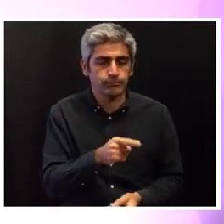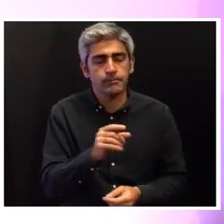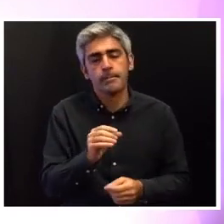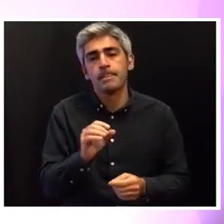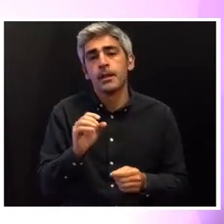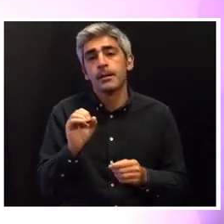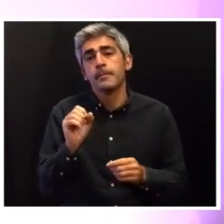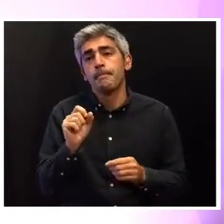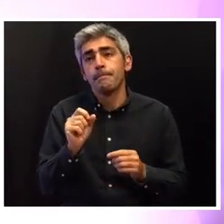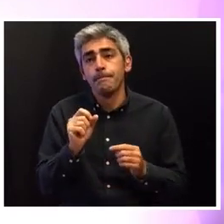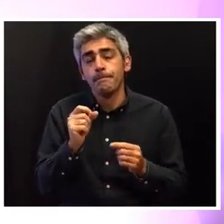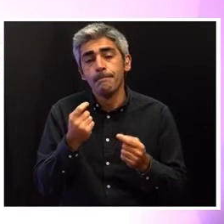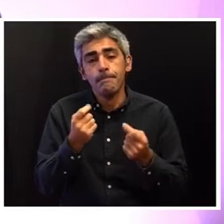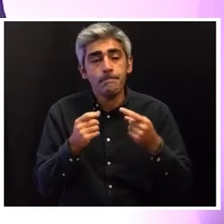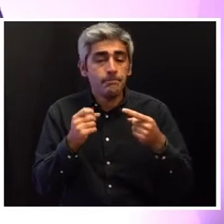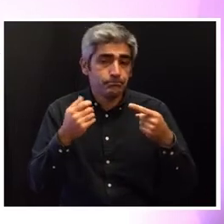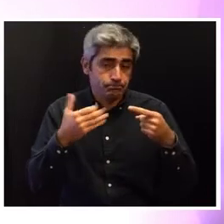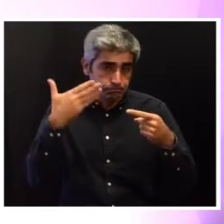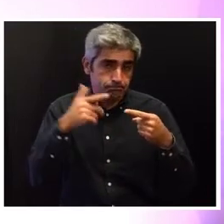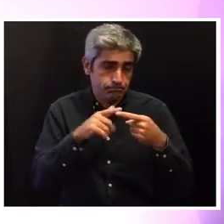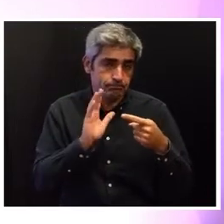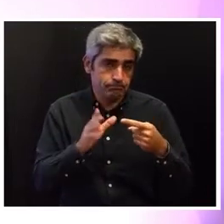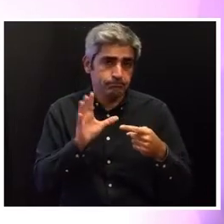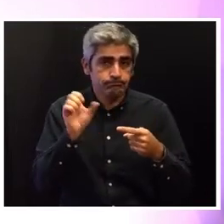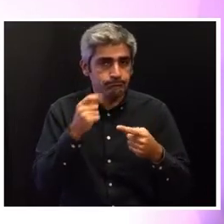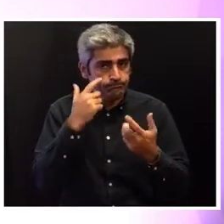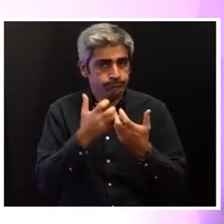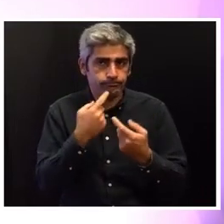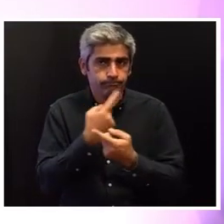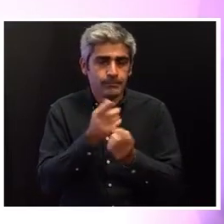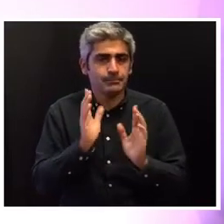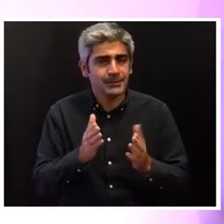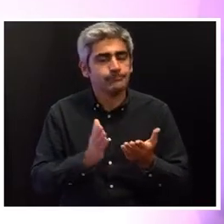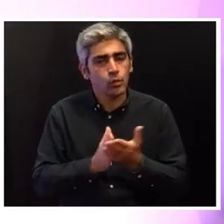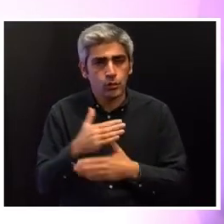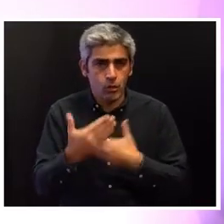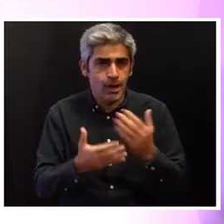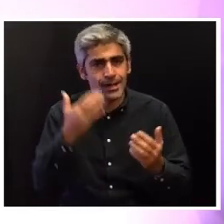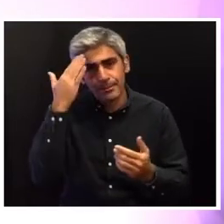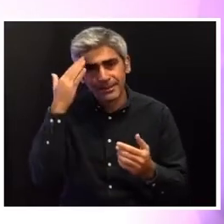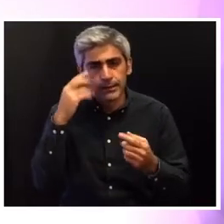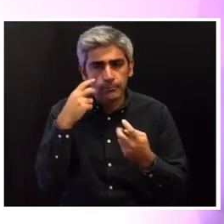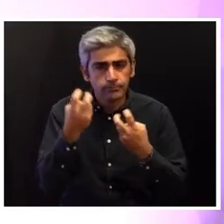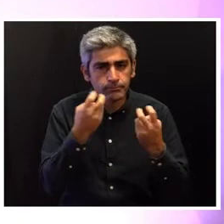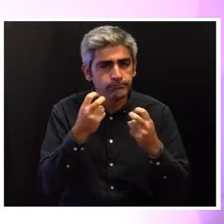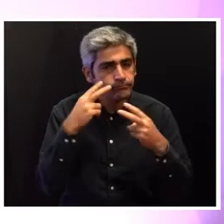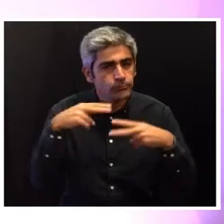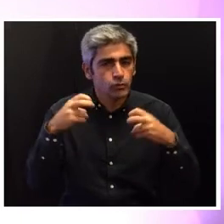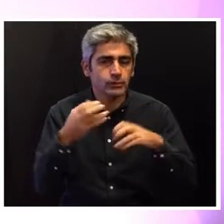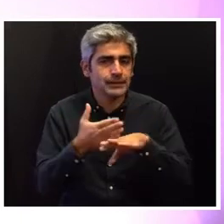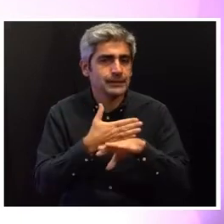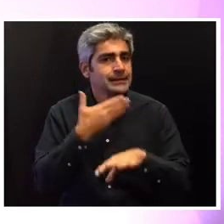que importa realçar é a necessidade de se continuar a desenvolver a capacidade de detecção precoce